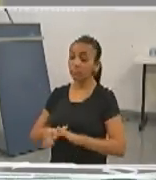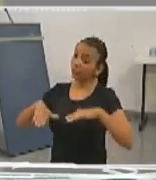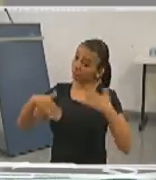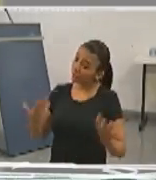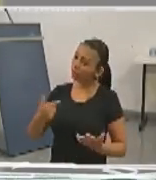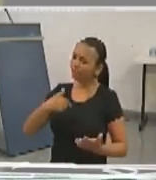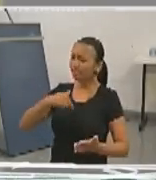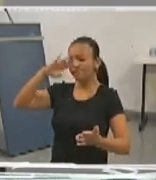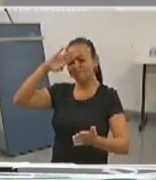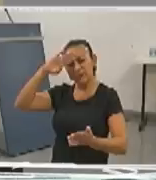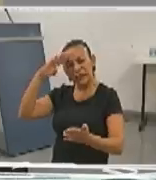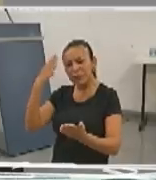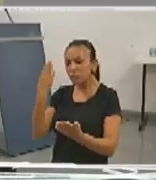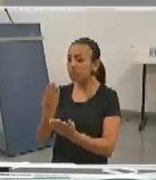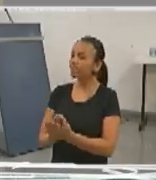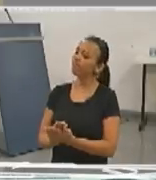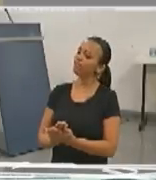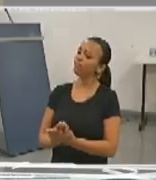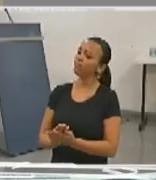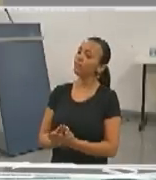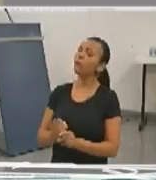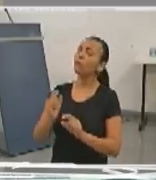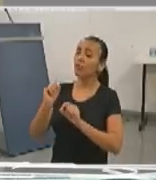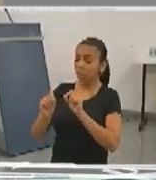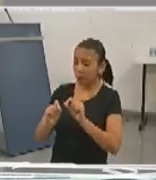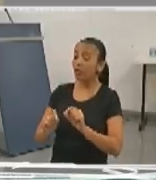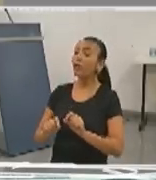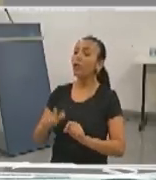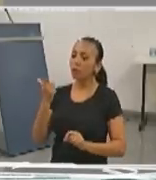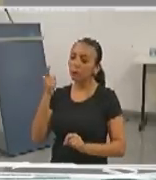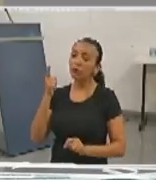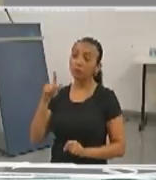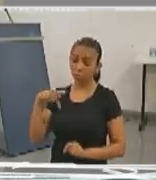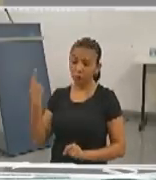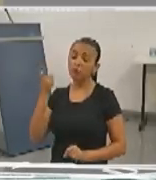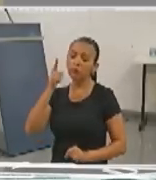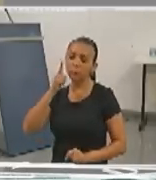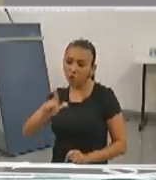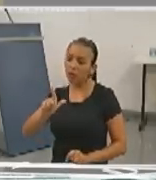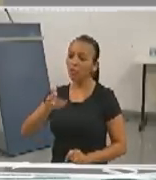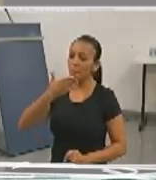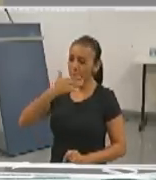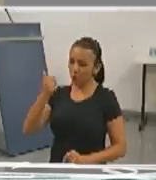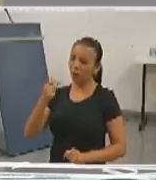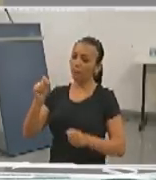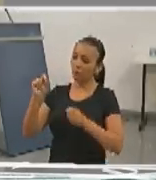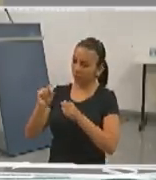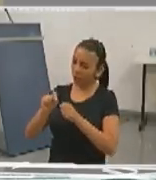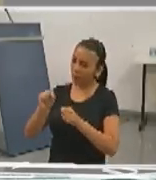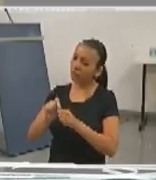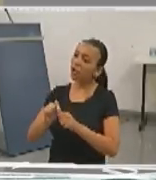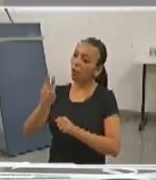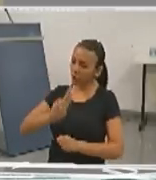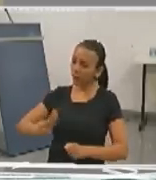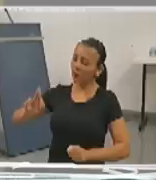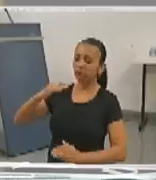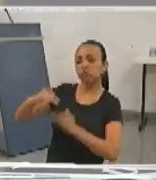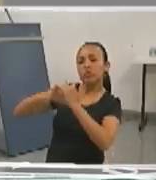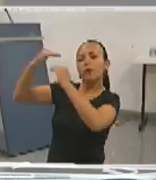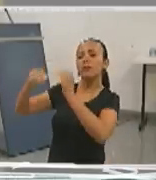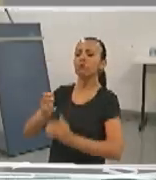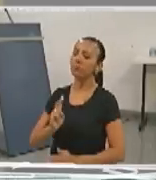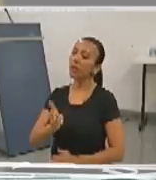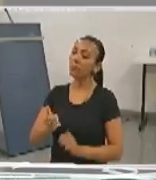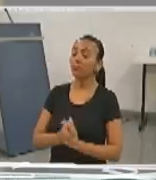eu acredito muito nesta condição para que possamos fazer com que a universidade se desenvolva cada vez mais.